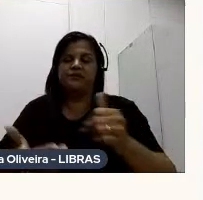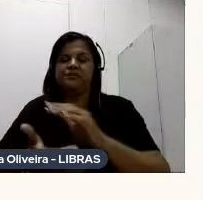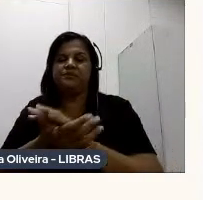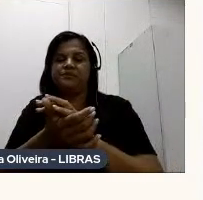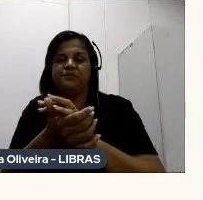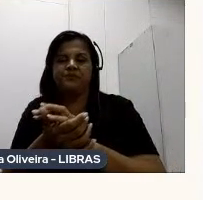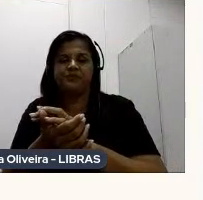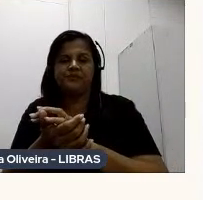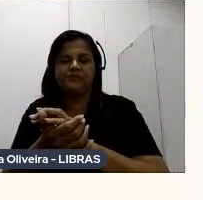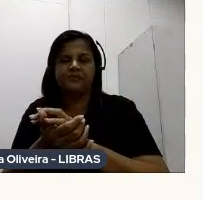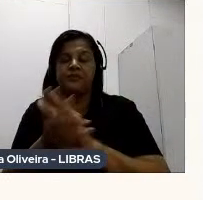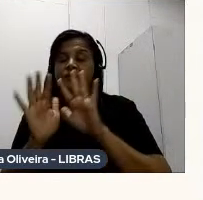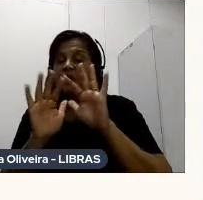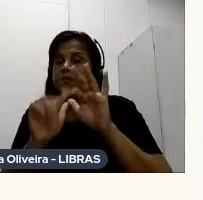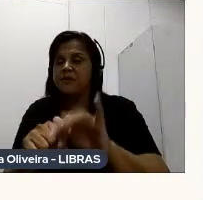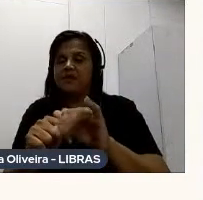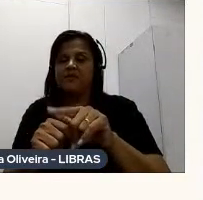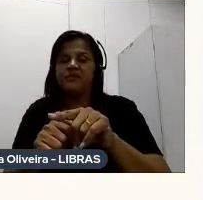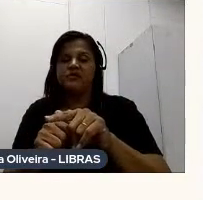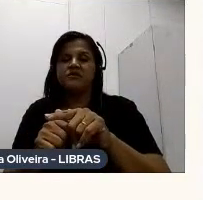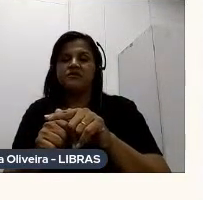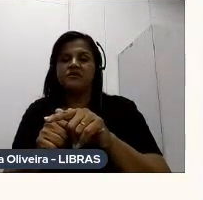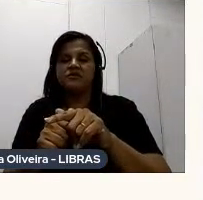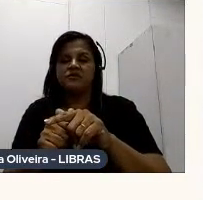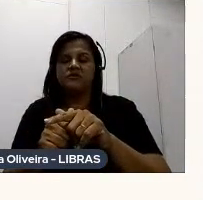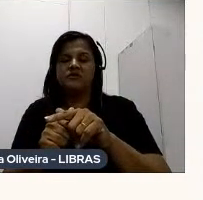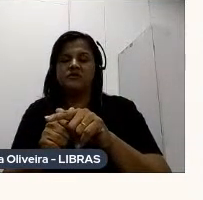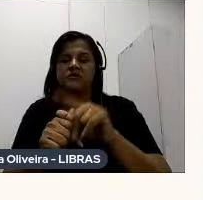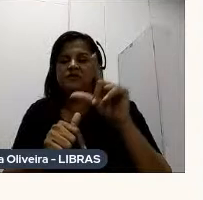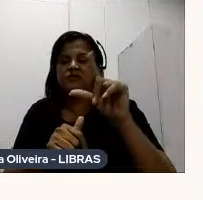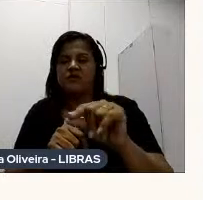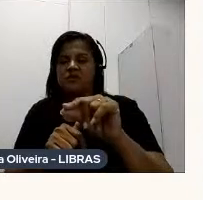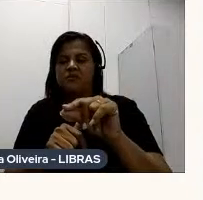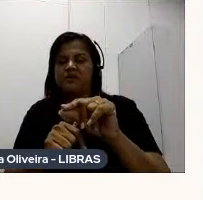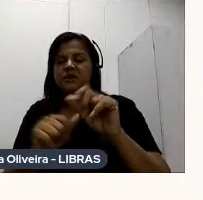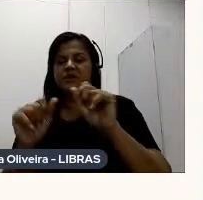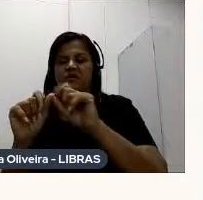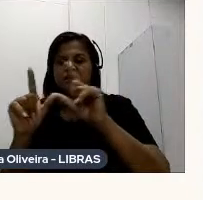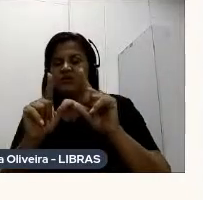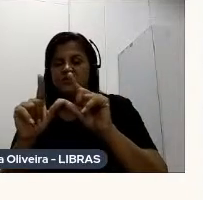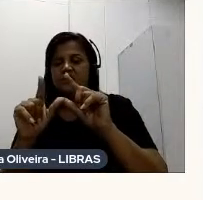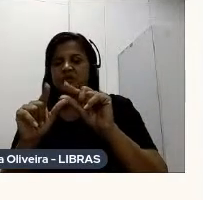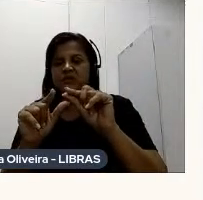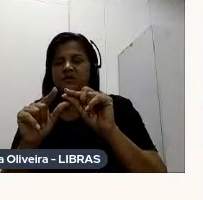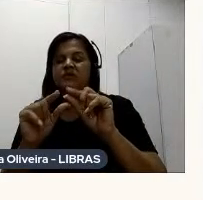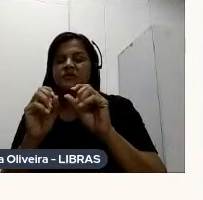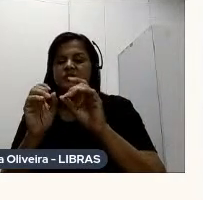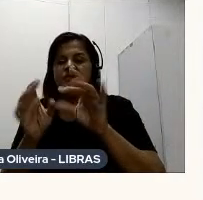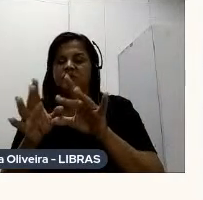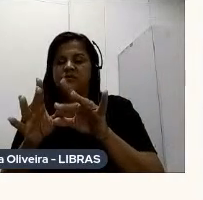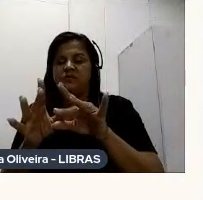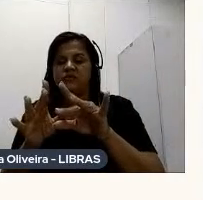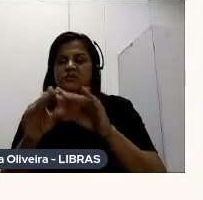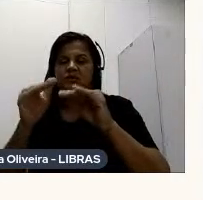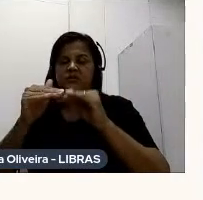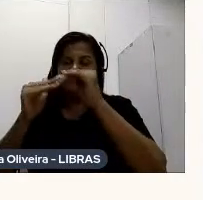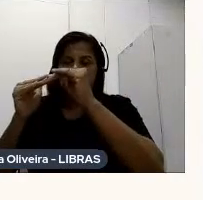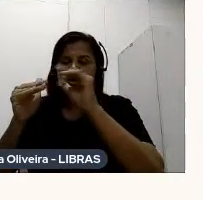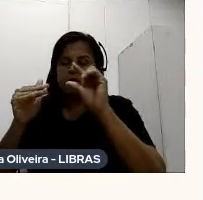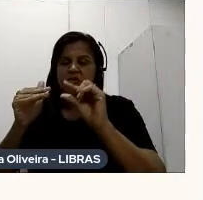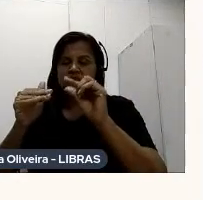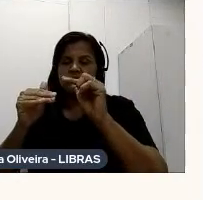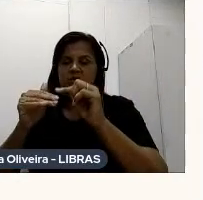Para fechar Eu vou dar um play Aqui no trailer O trailer está disponível A gente subiu ele Há pouco tempo Mas eu